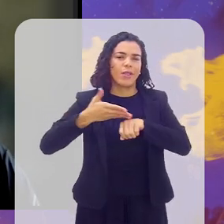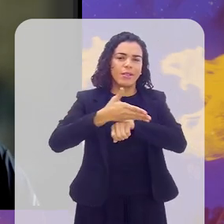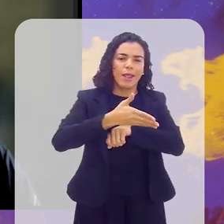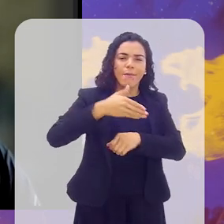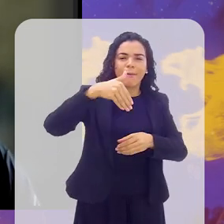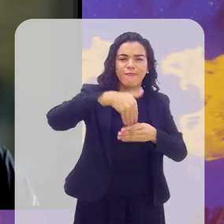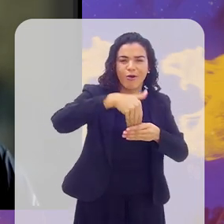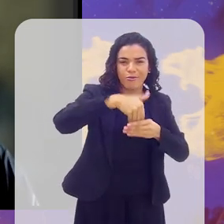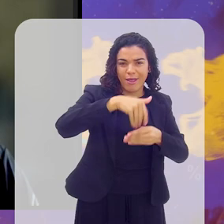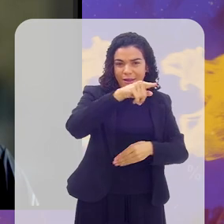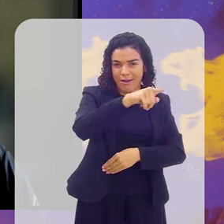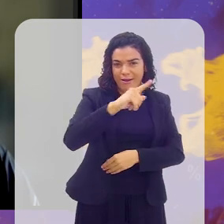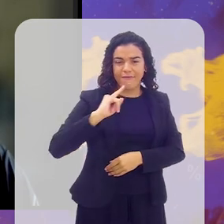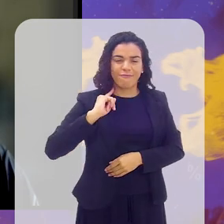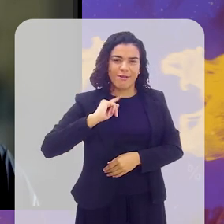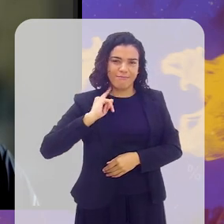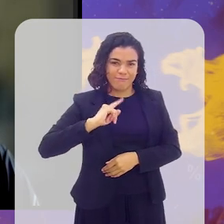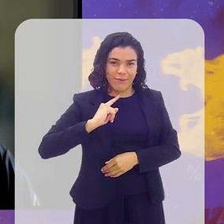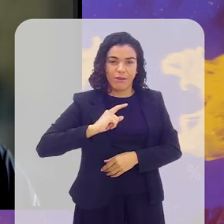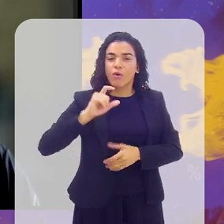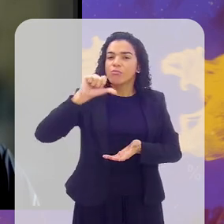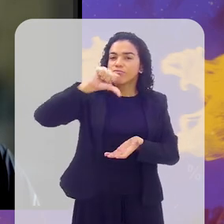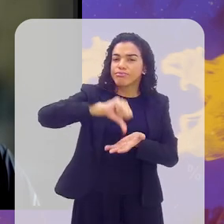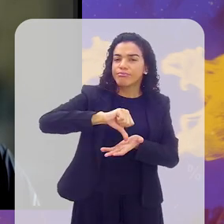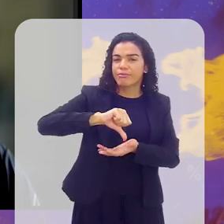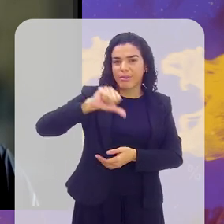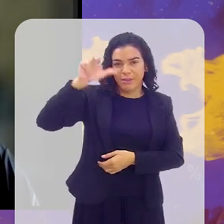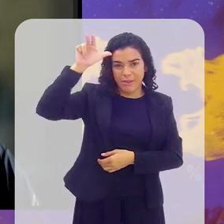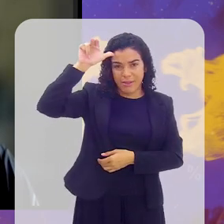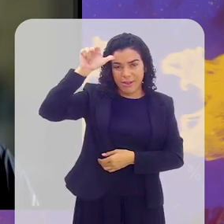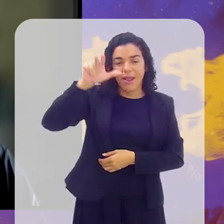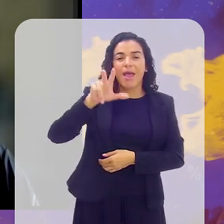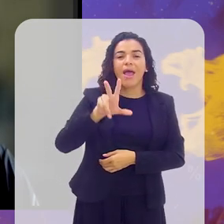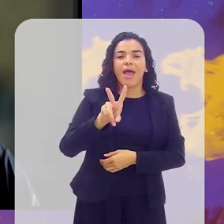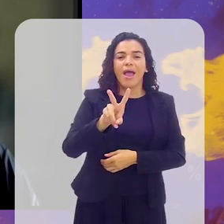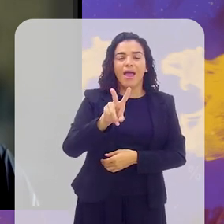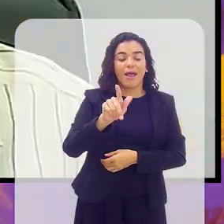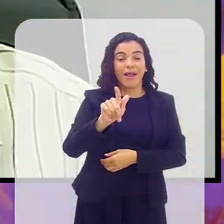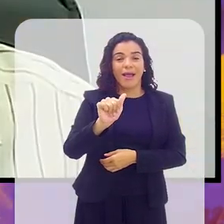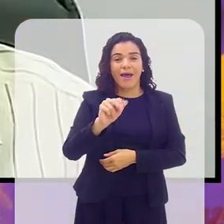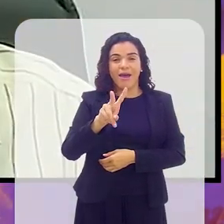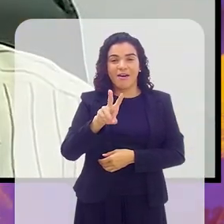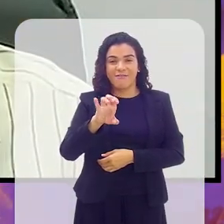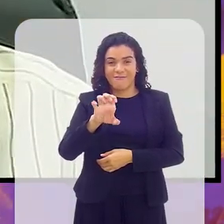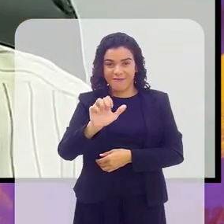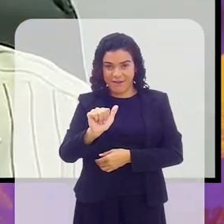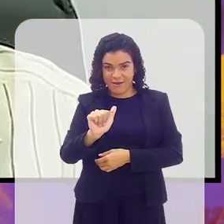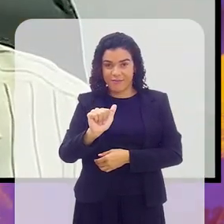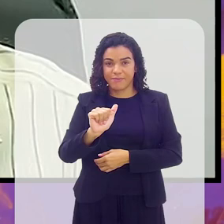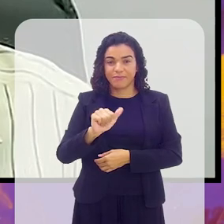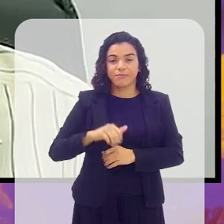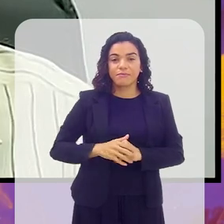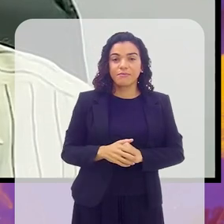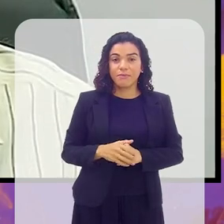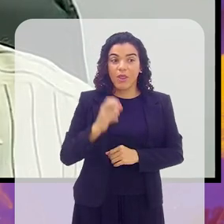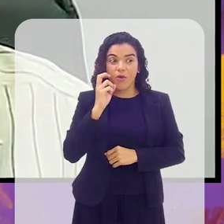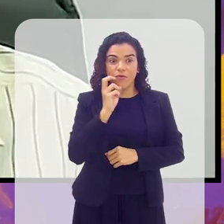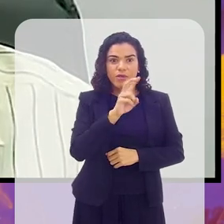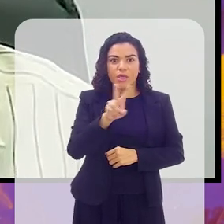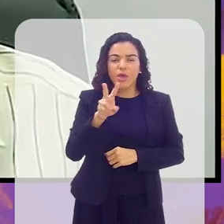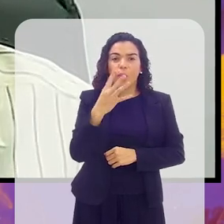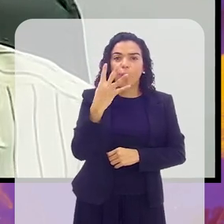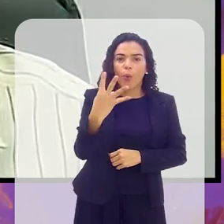na sede do Flamengo, na Gália, e fiquei muito feliz. Me deparei com quatro